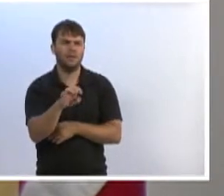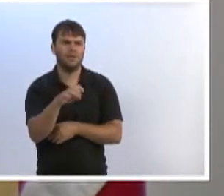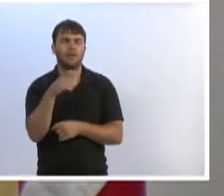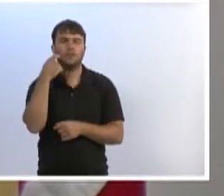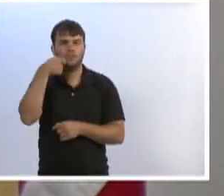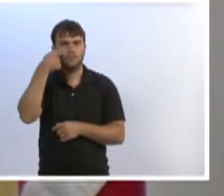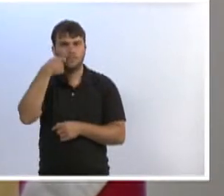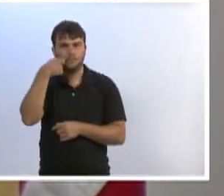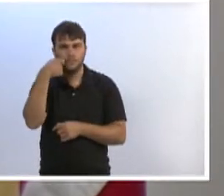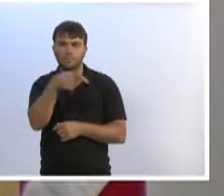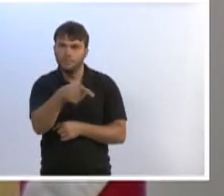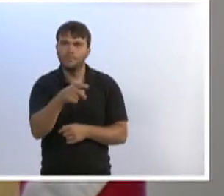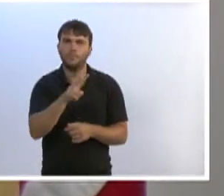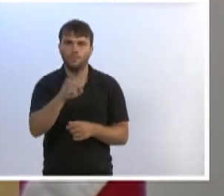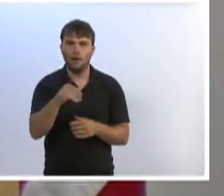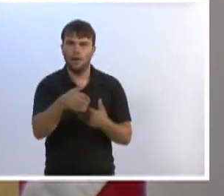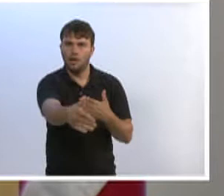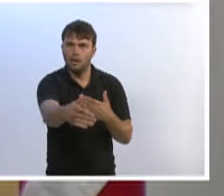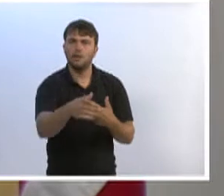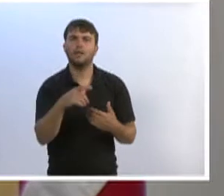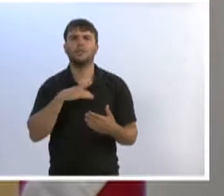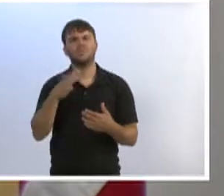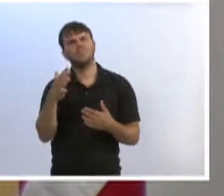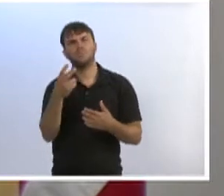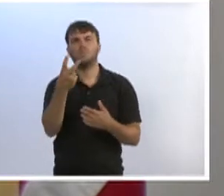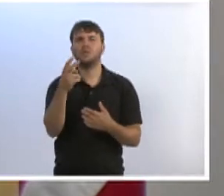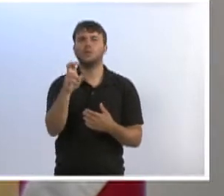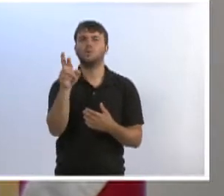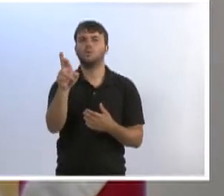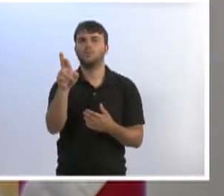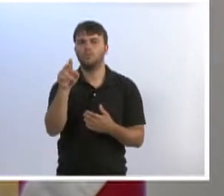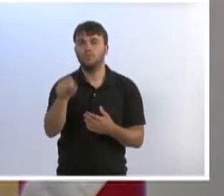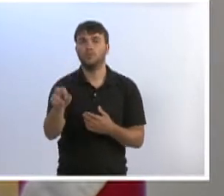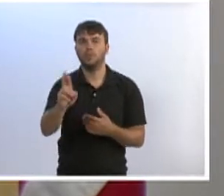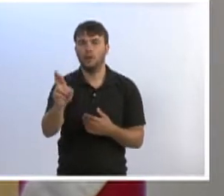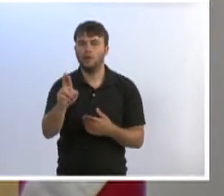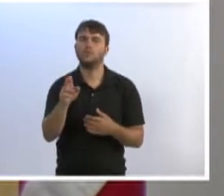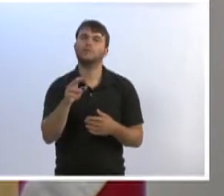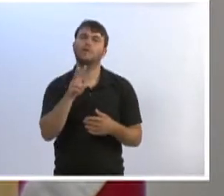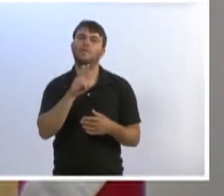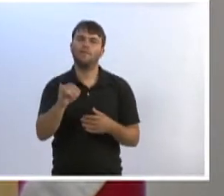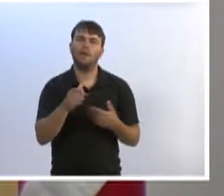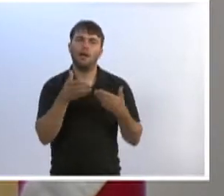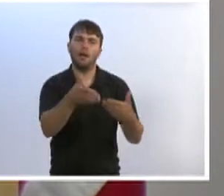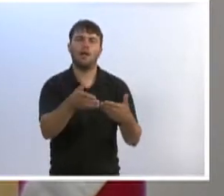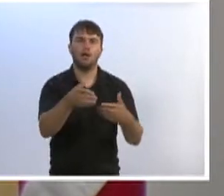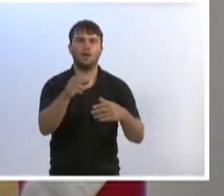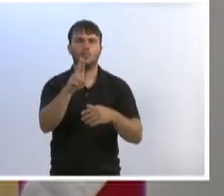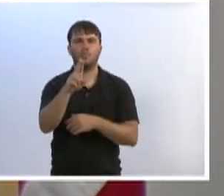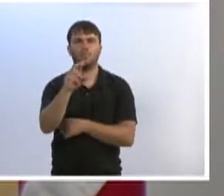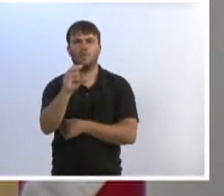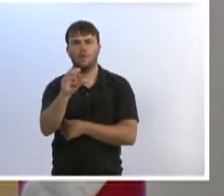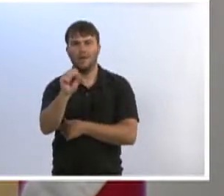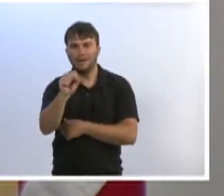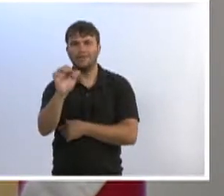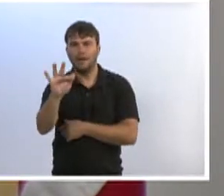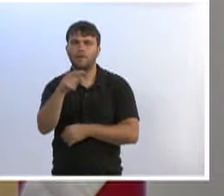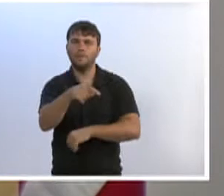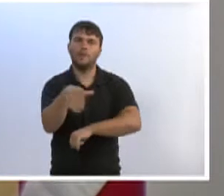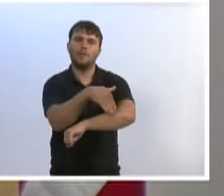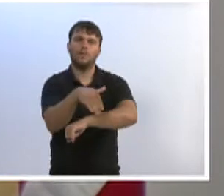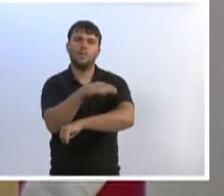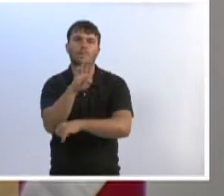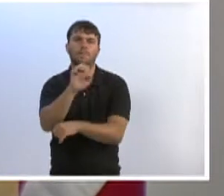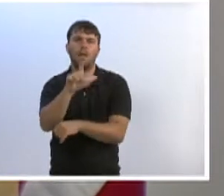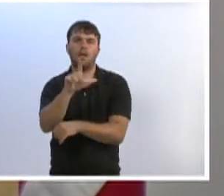de Blumenau, no valor aproximadamente de 25 mil reais, que vai para o ESF, Padre João Maria, ali na rua Belo Horizonte. Ou